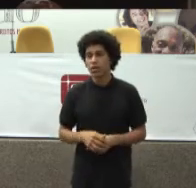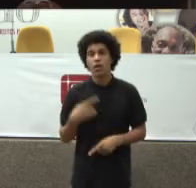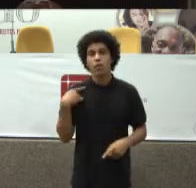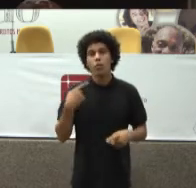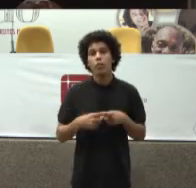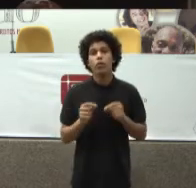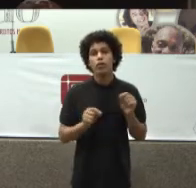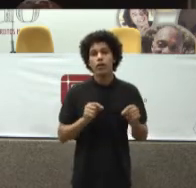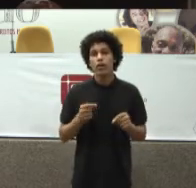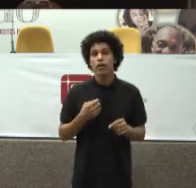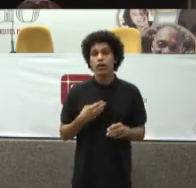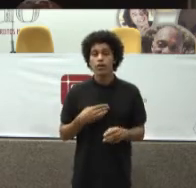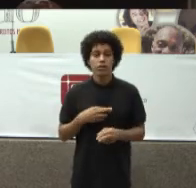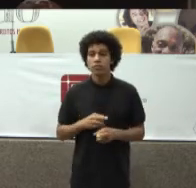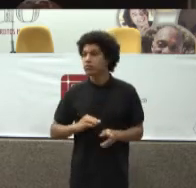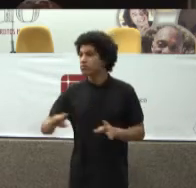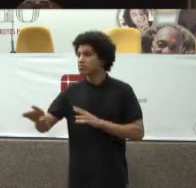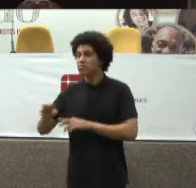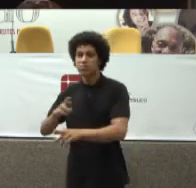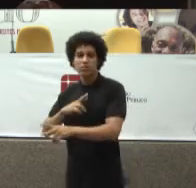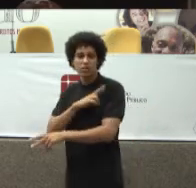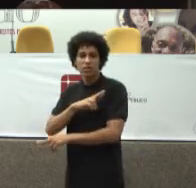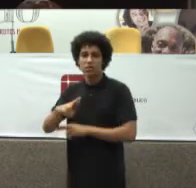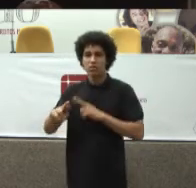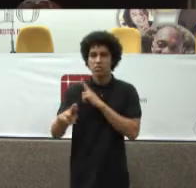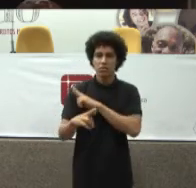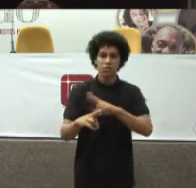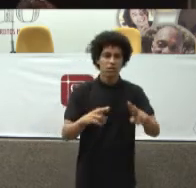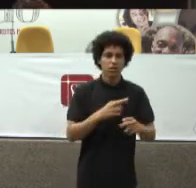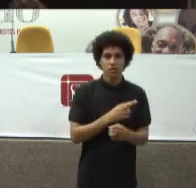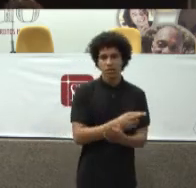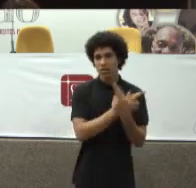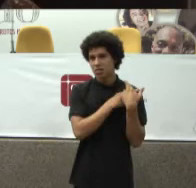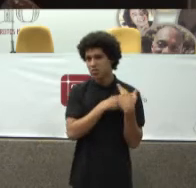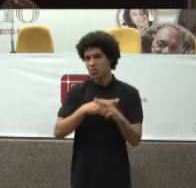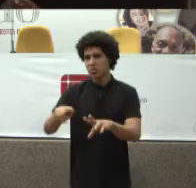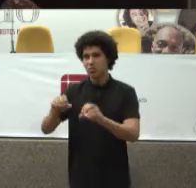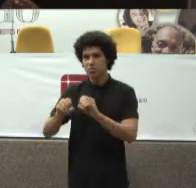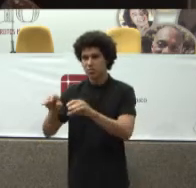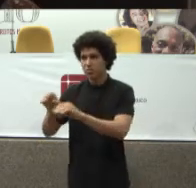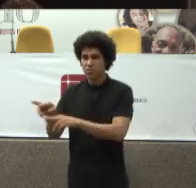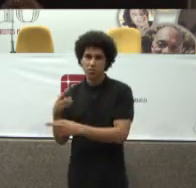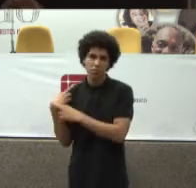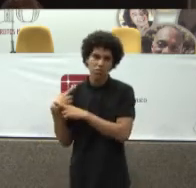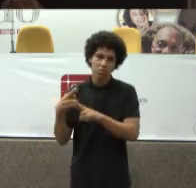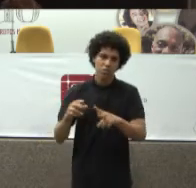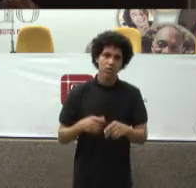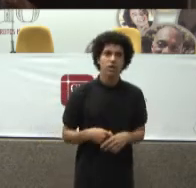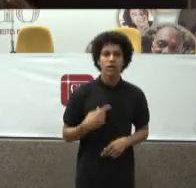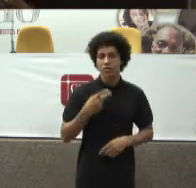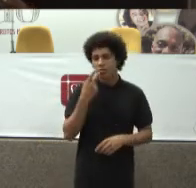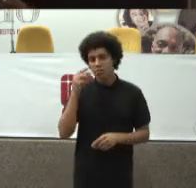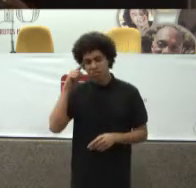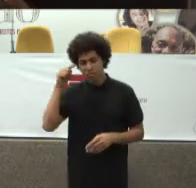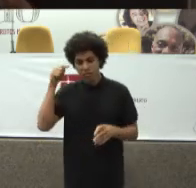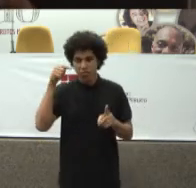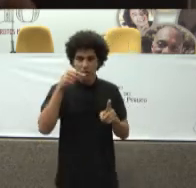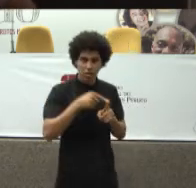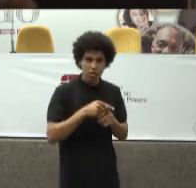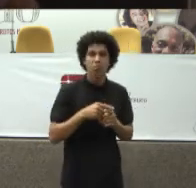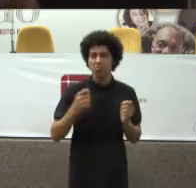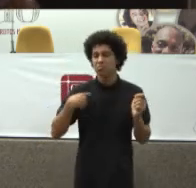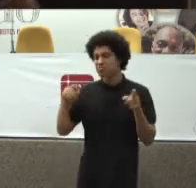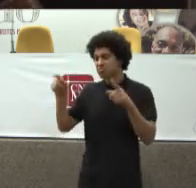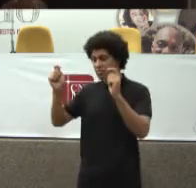transferiu Responsabilidade E se Definiram competências No caso Da judicialização Nessa